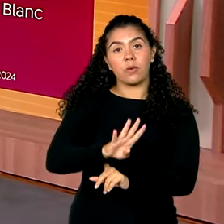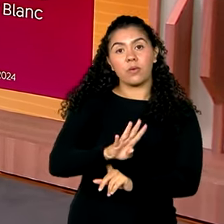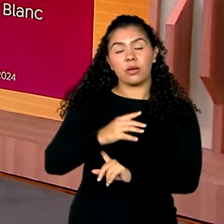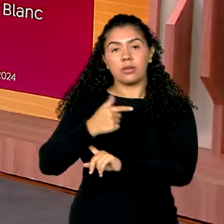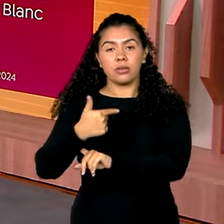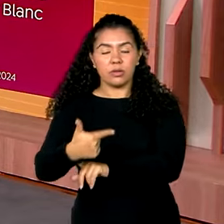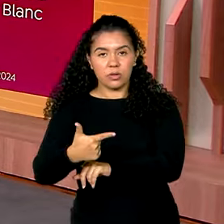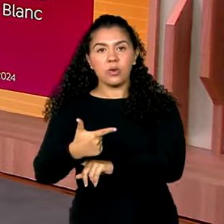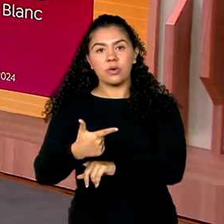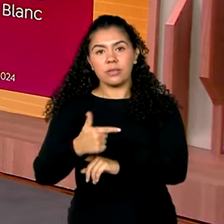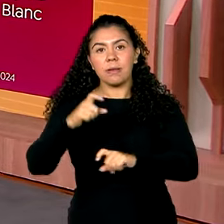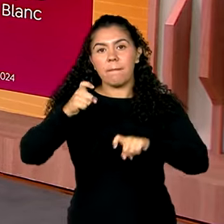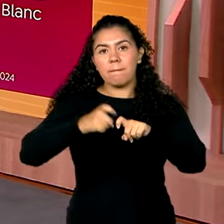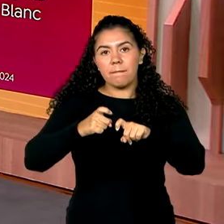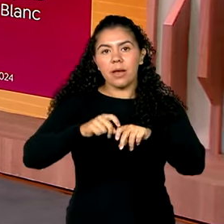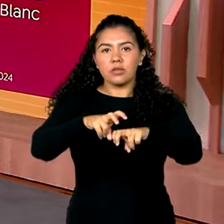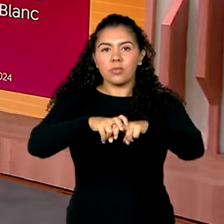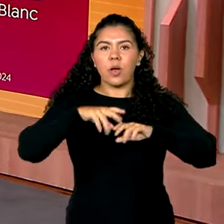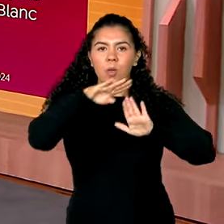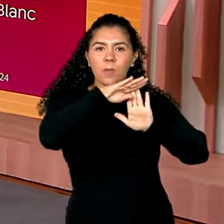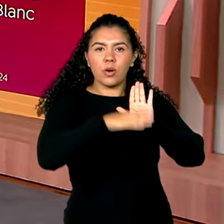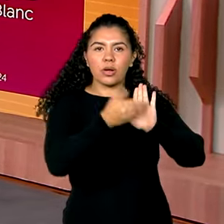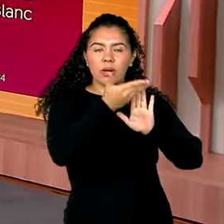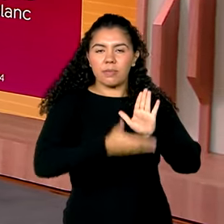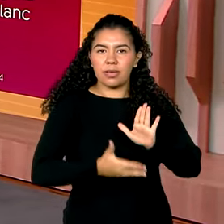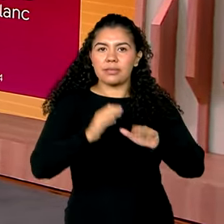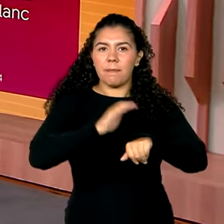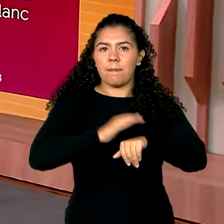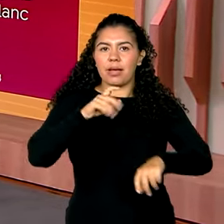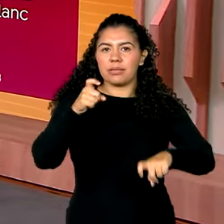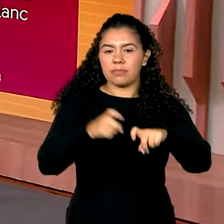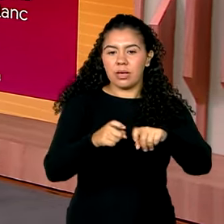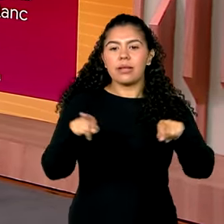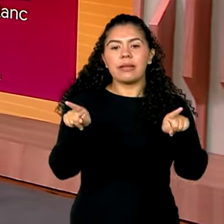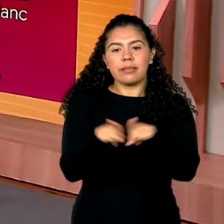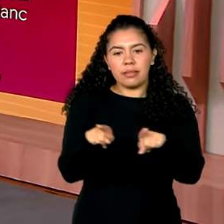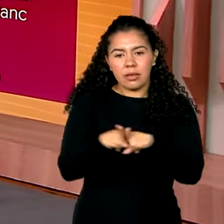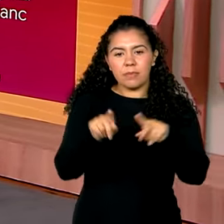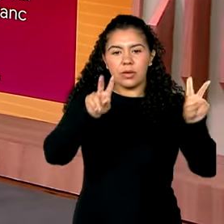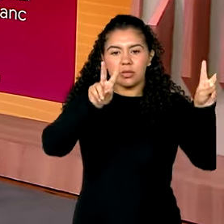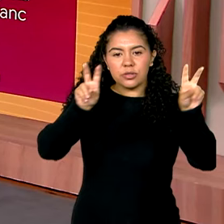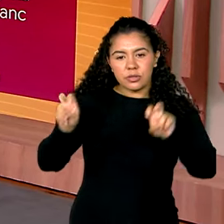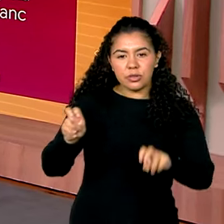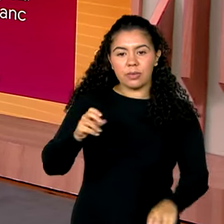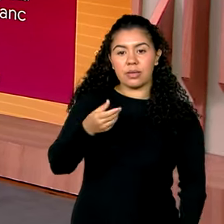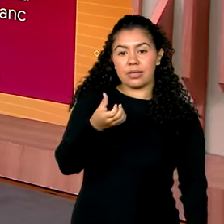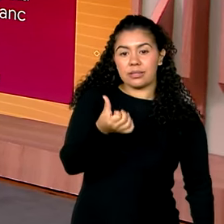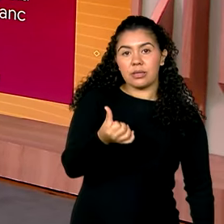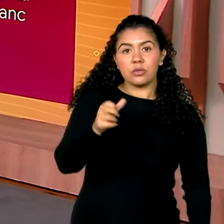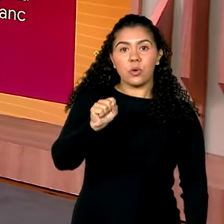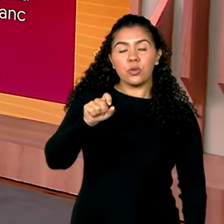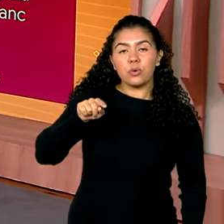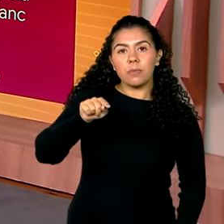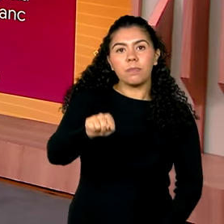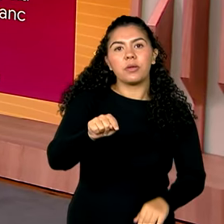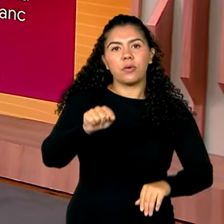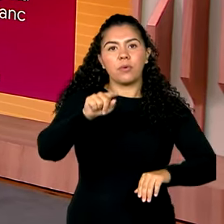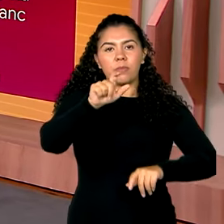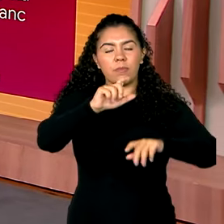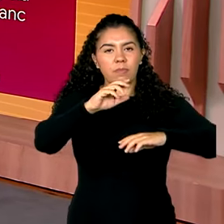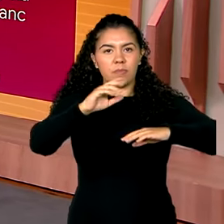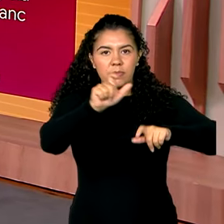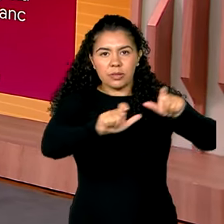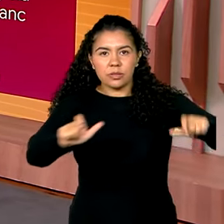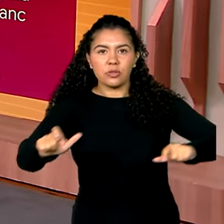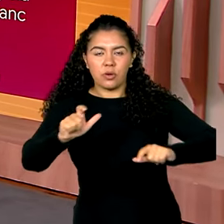programa Mais Médicos. Emprego e Renda, 68,9 mil trabalhadores com carteira assinada e